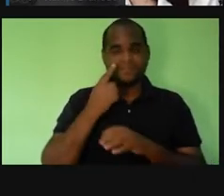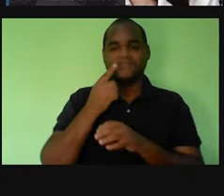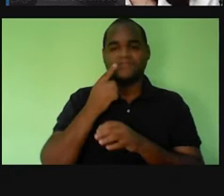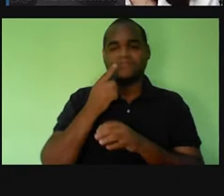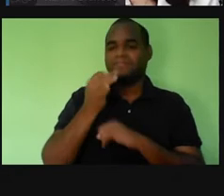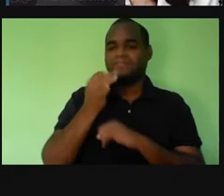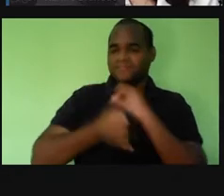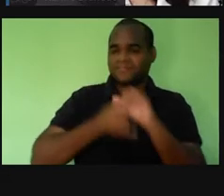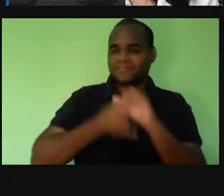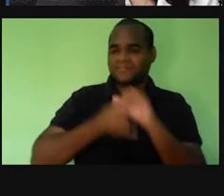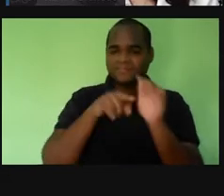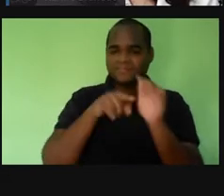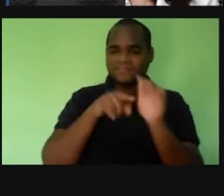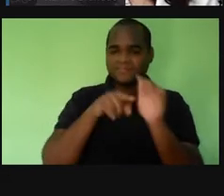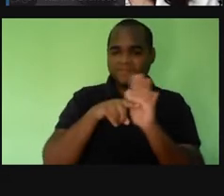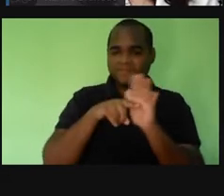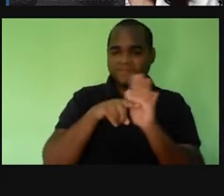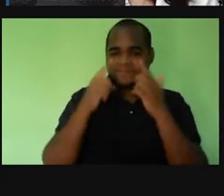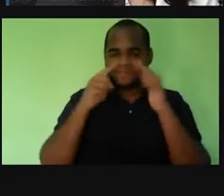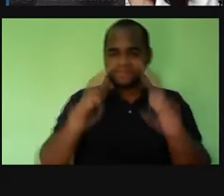biologia, tá bom?